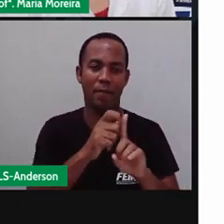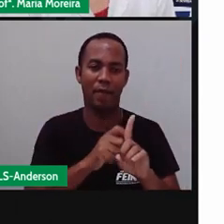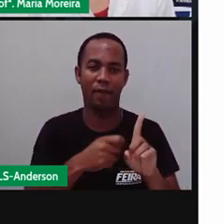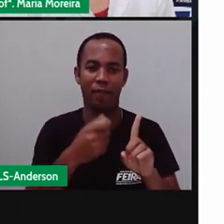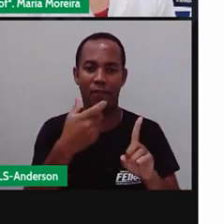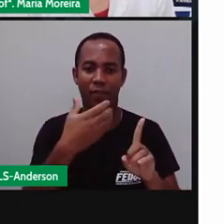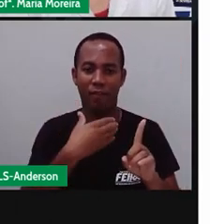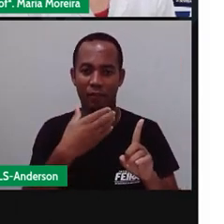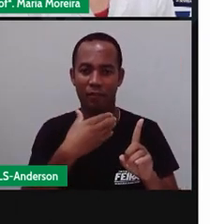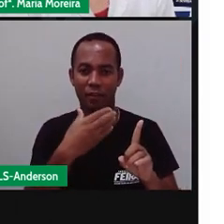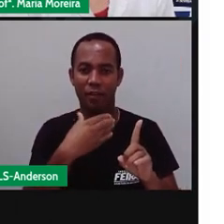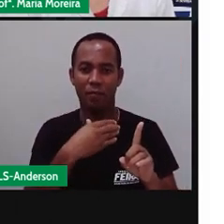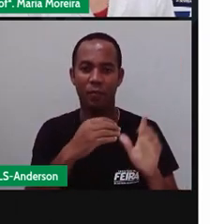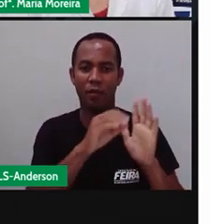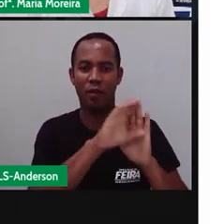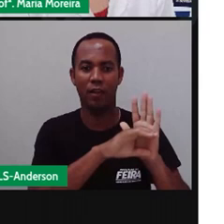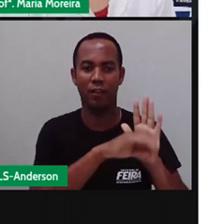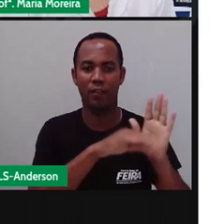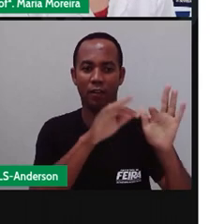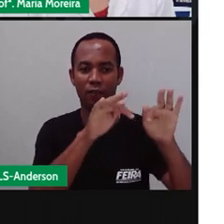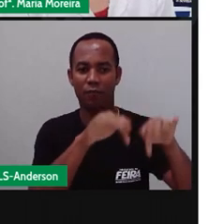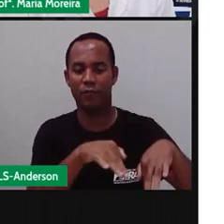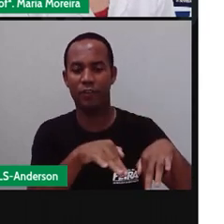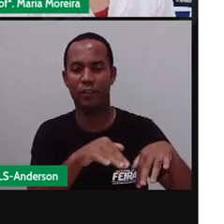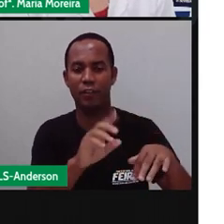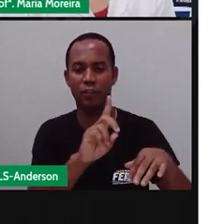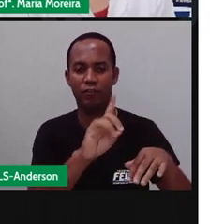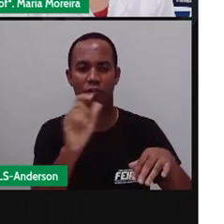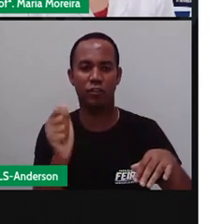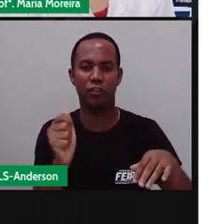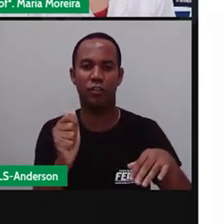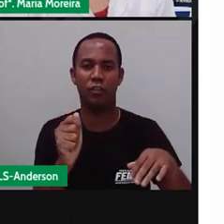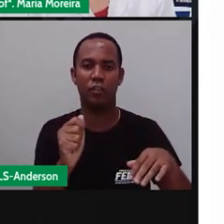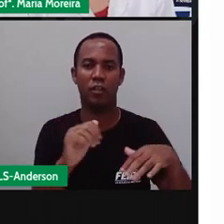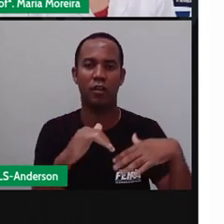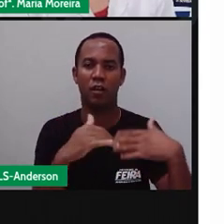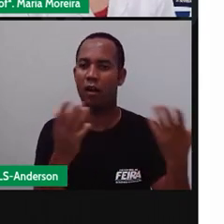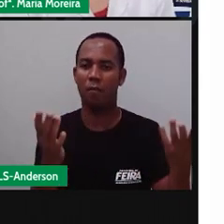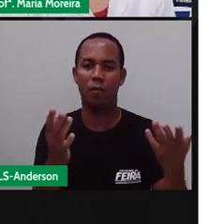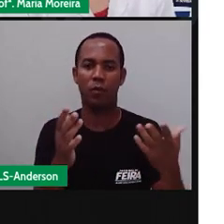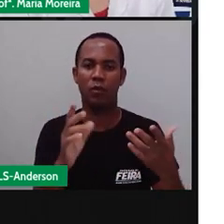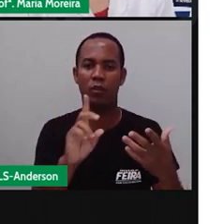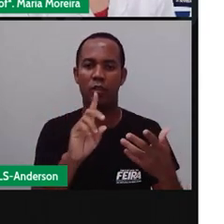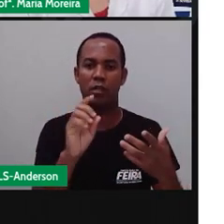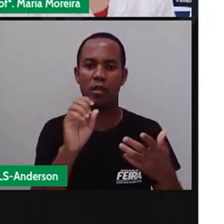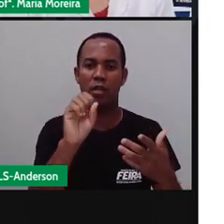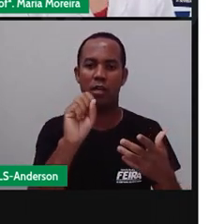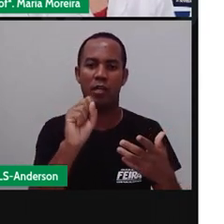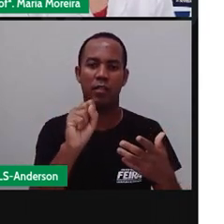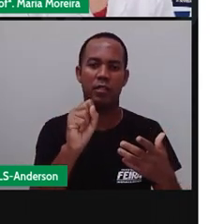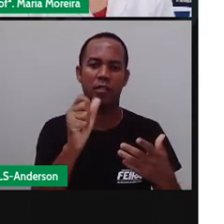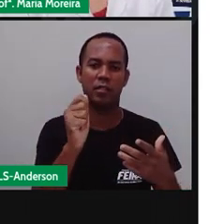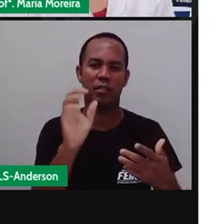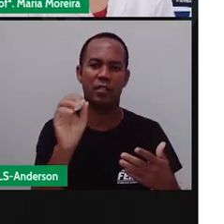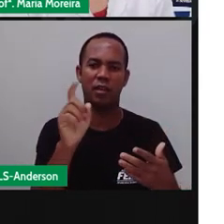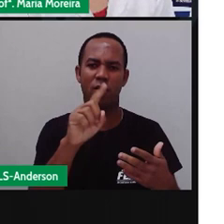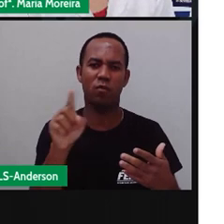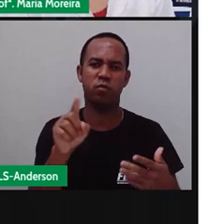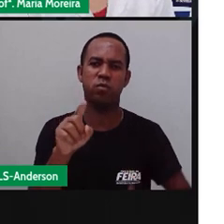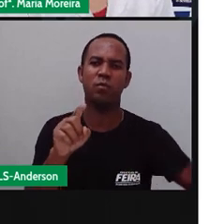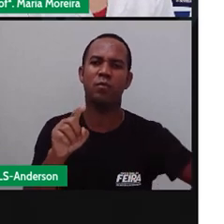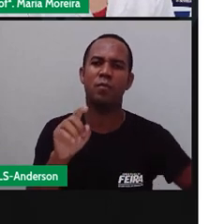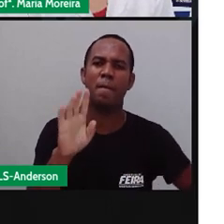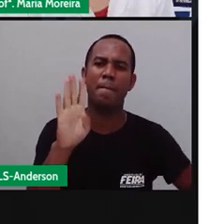quando o calendário se encerra, né, com o dia de São Benedito. Além disso, é comum que nesses eventos